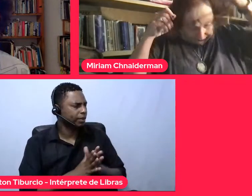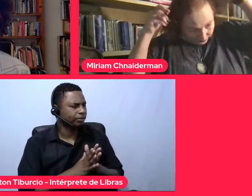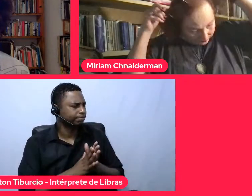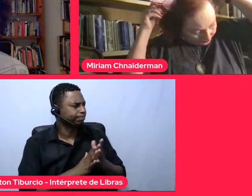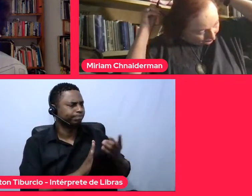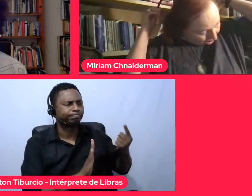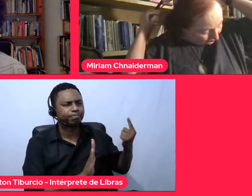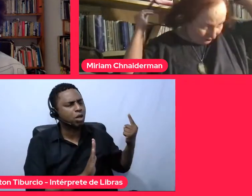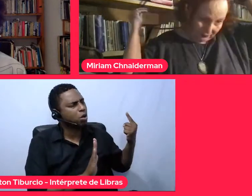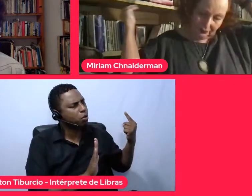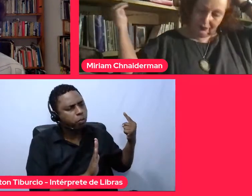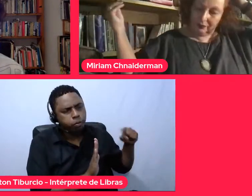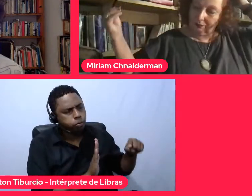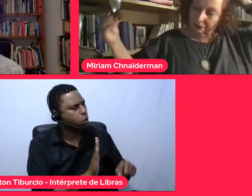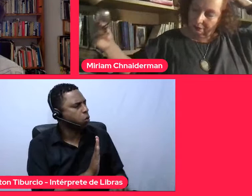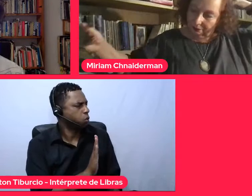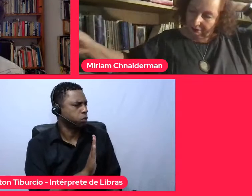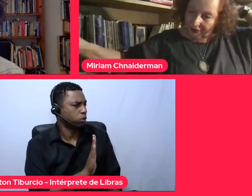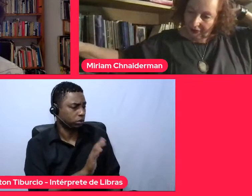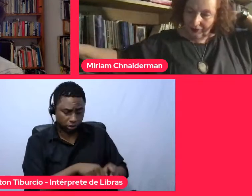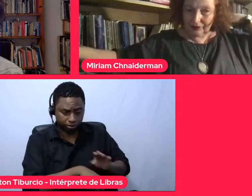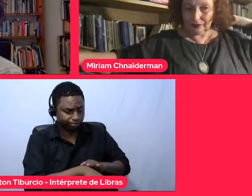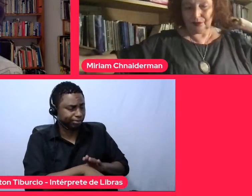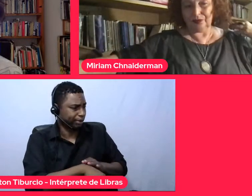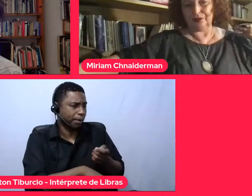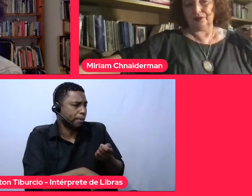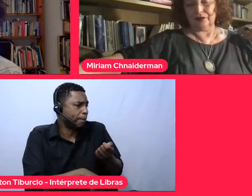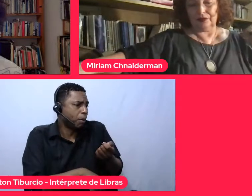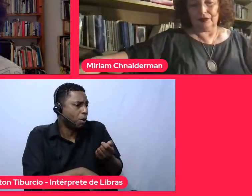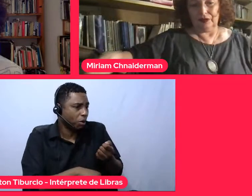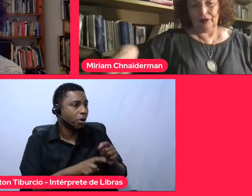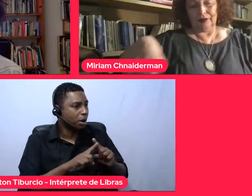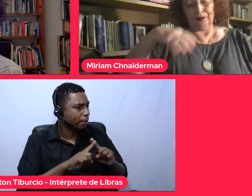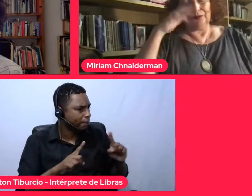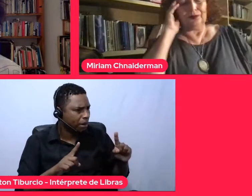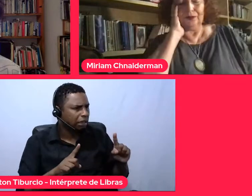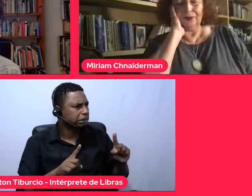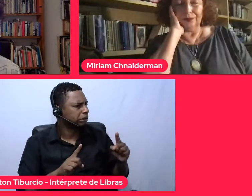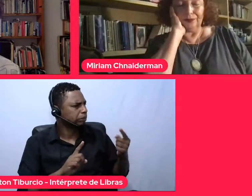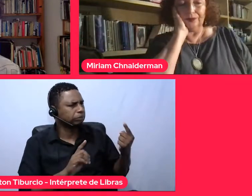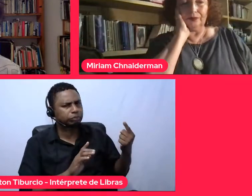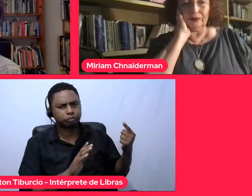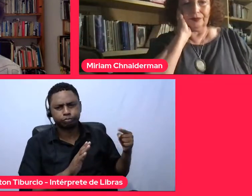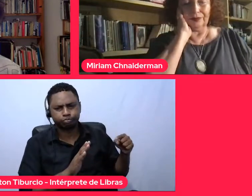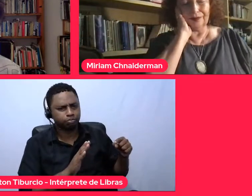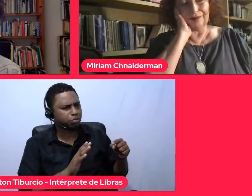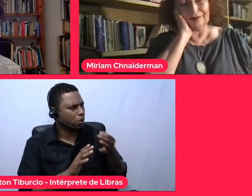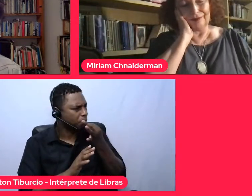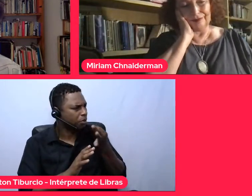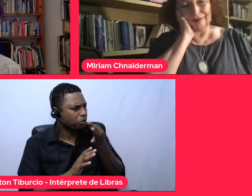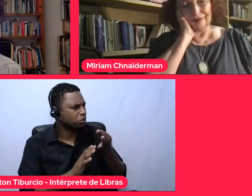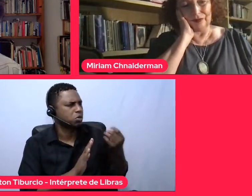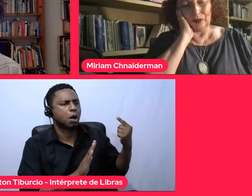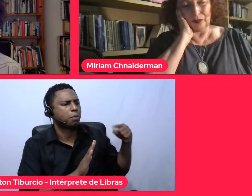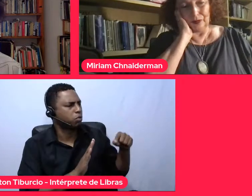profundíssima nesse pouco tempo que você falou, uma leitura muito aprofundada e muito rica